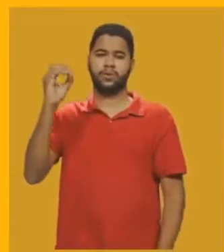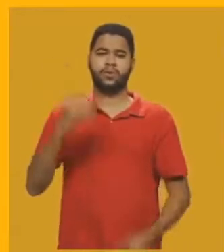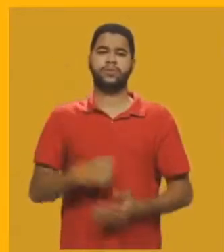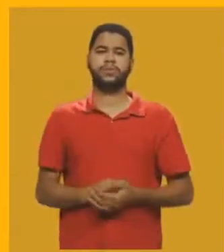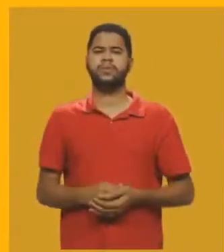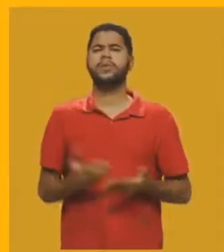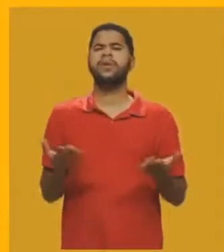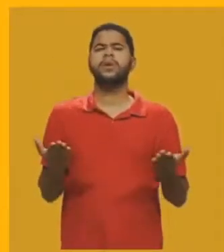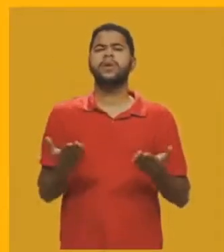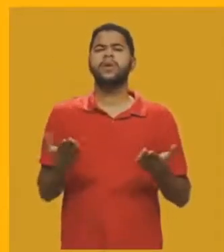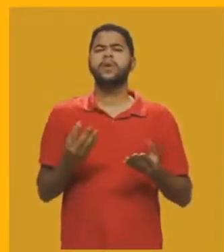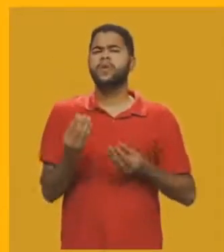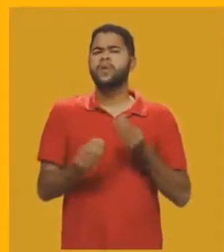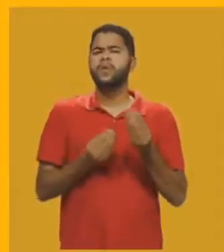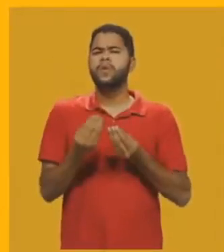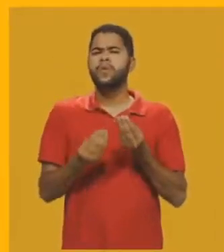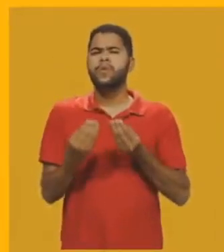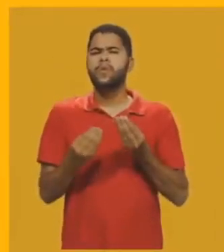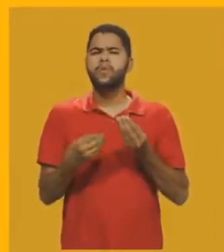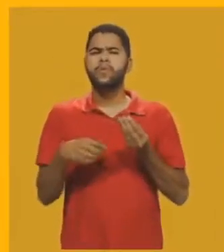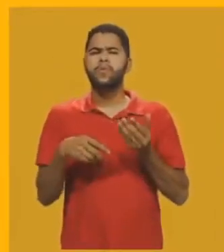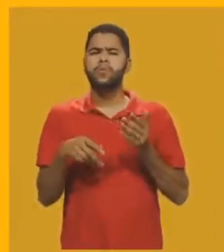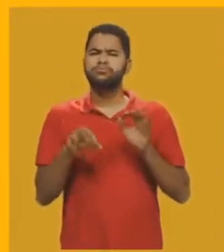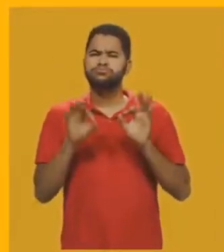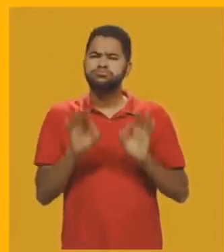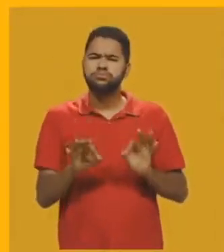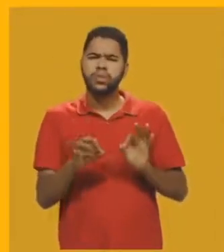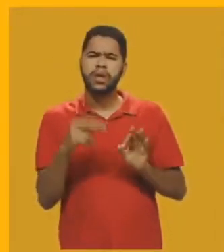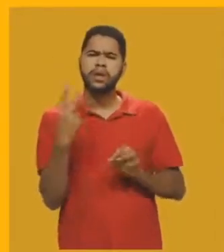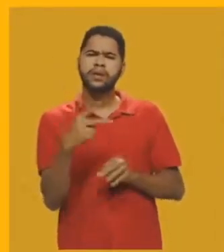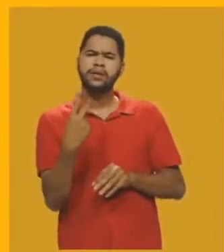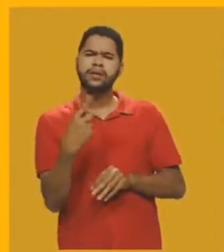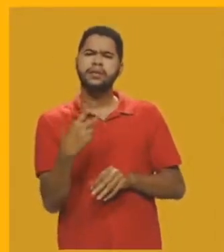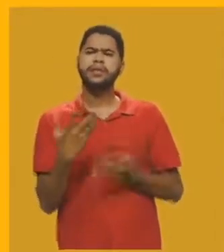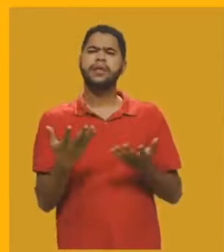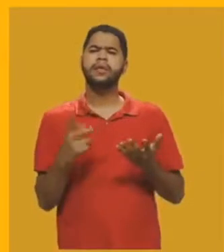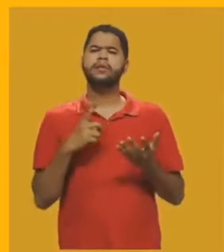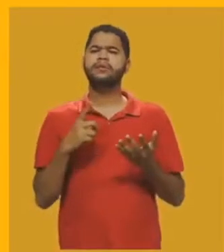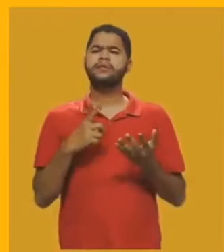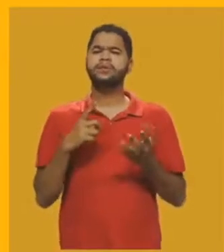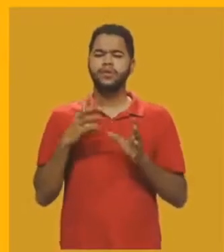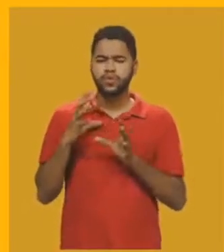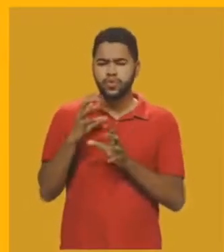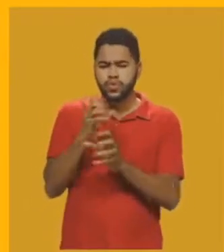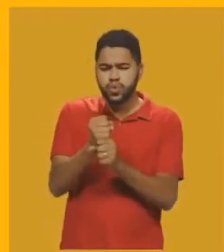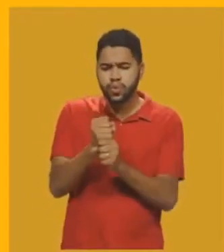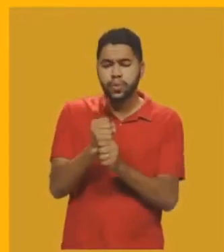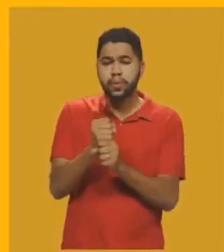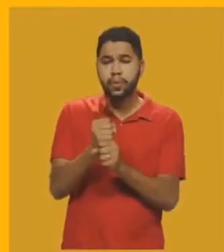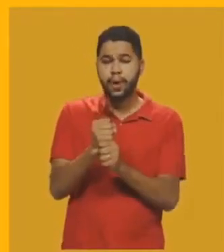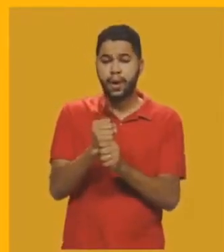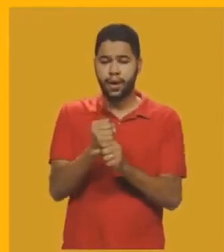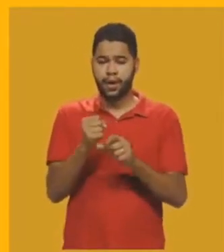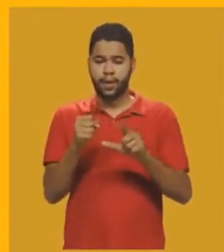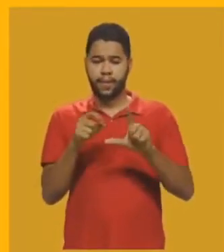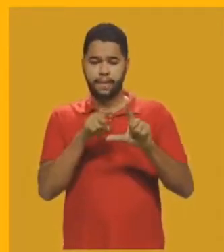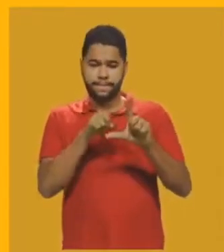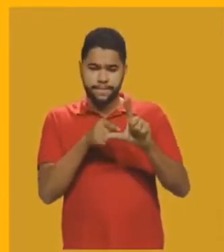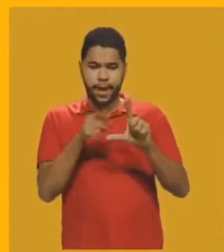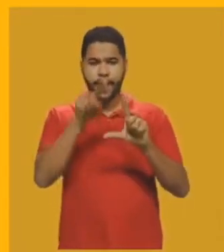E agora, qual a propriedade mesmo do triângulo, se a gente somar os três ângulos